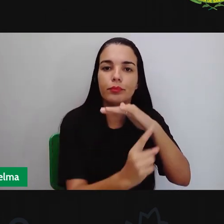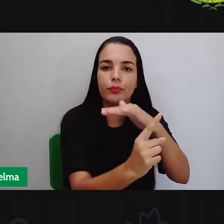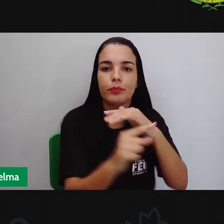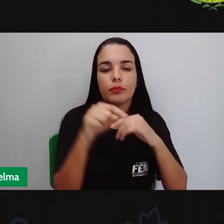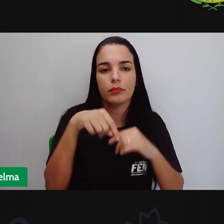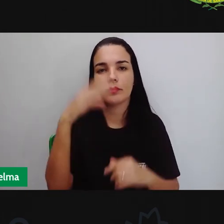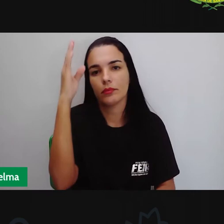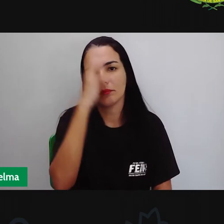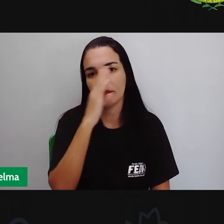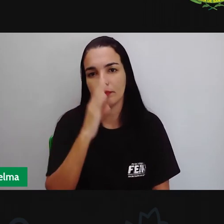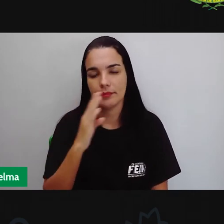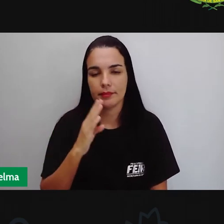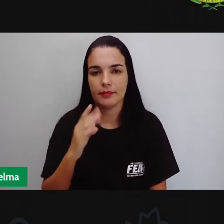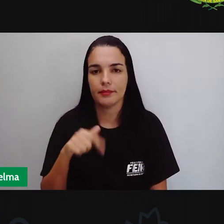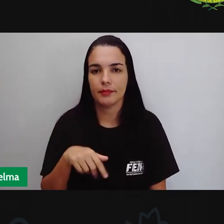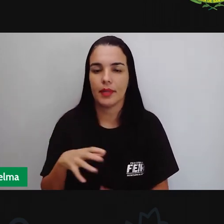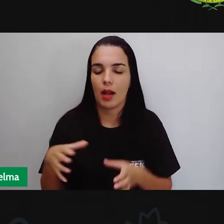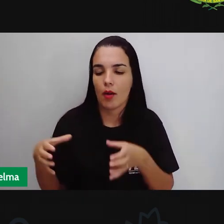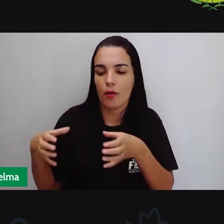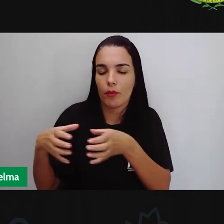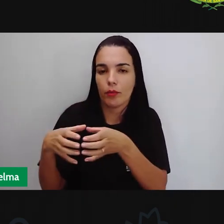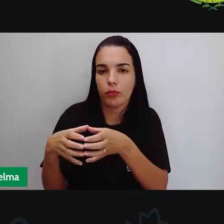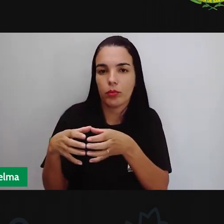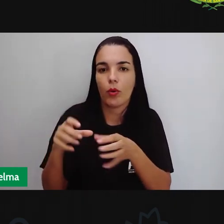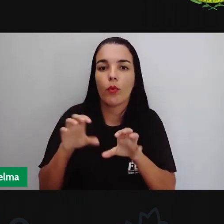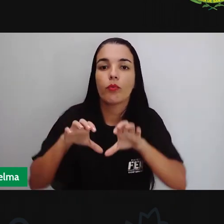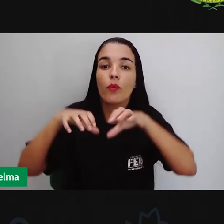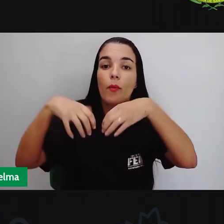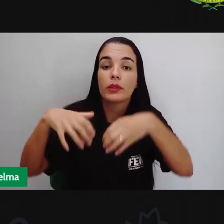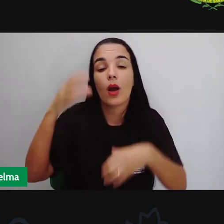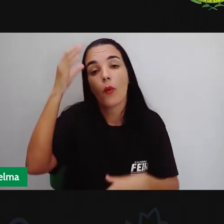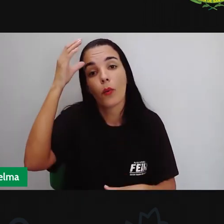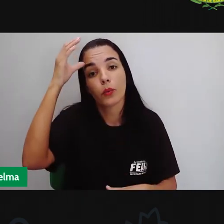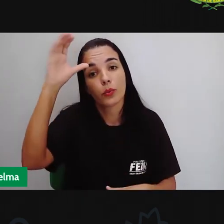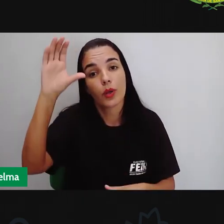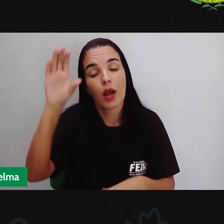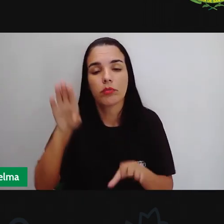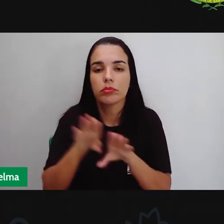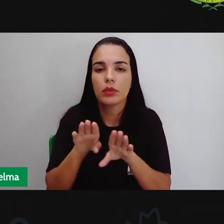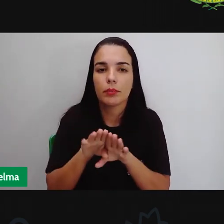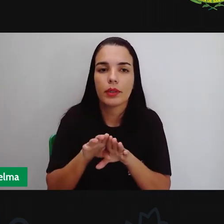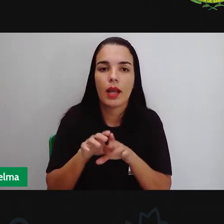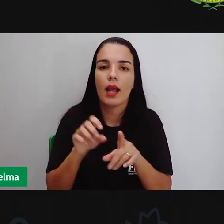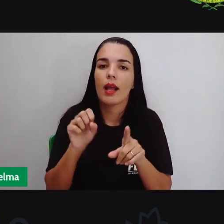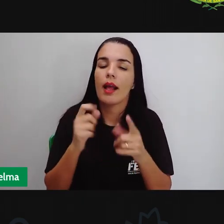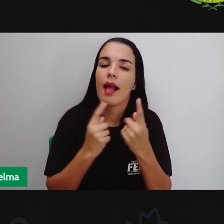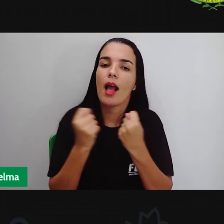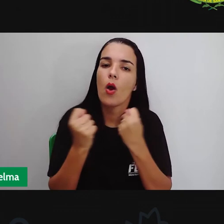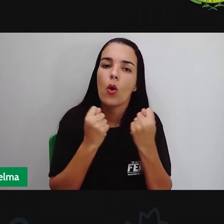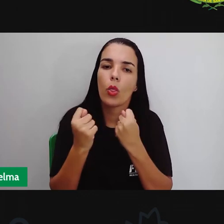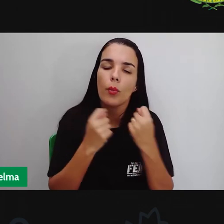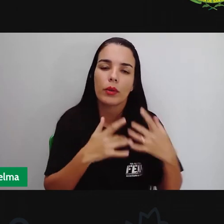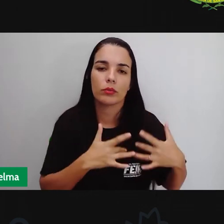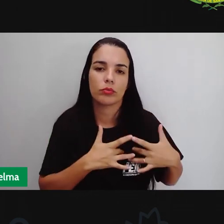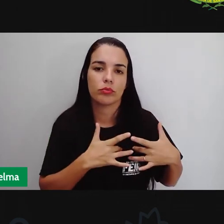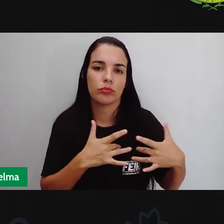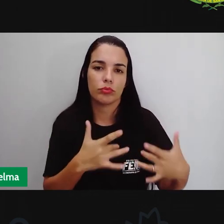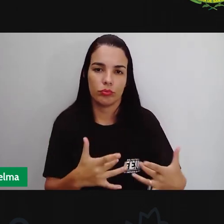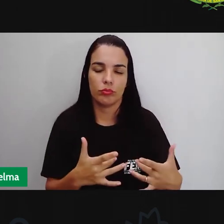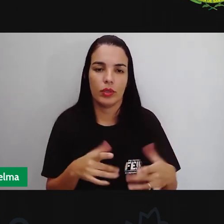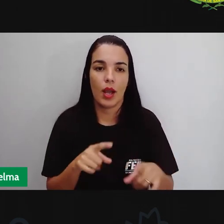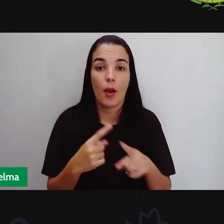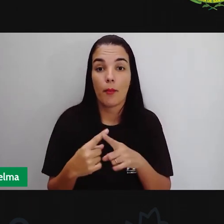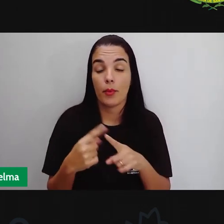para a formação do nosso país, tanto na formação cultural quanto também na contribuição econômica, onde se a gente for